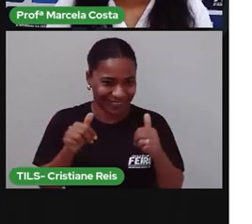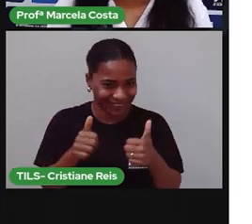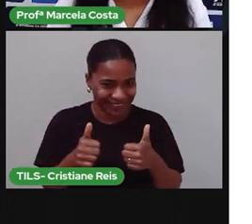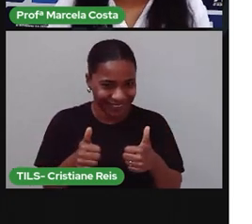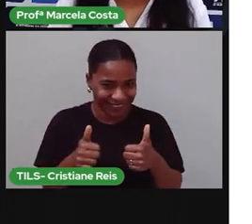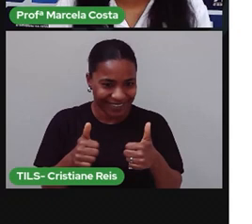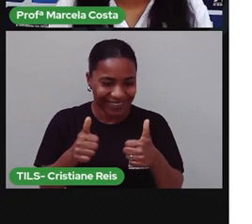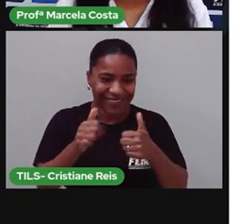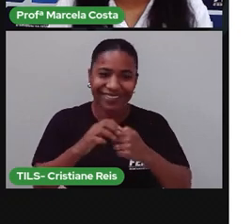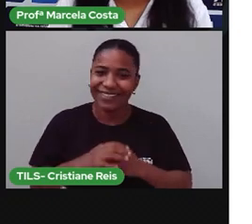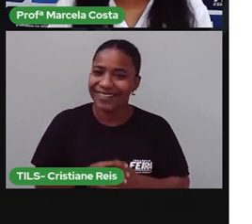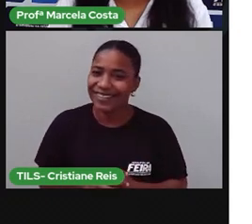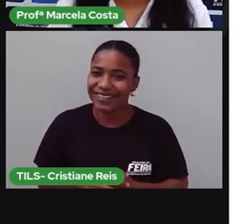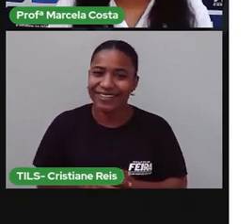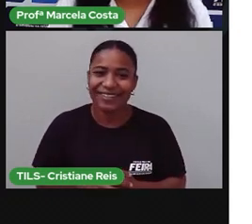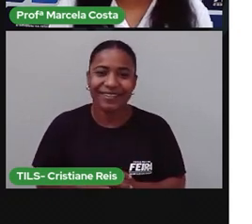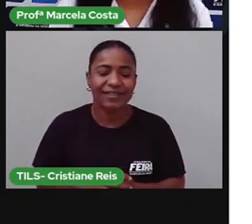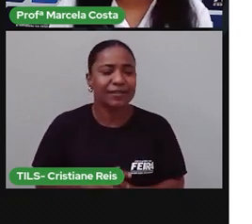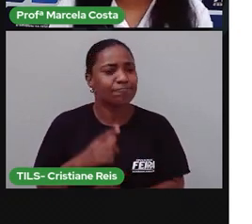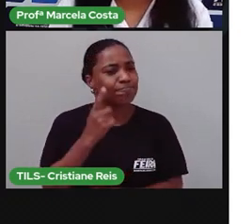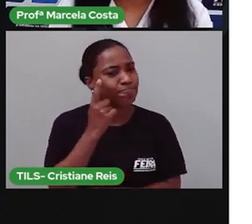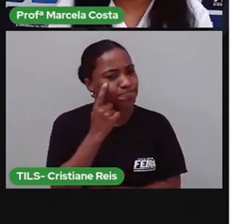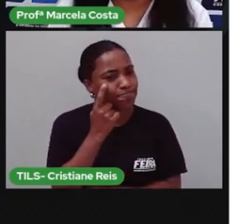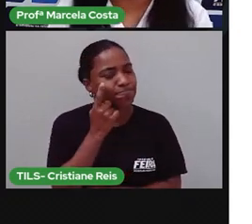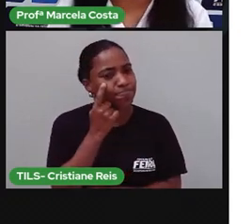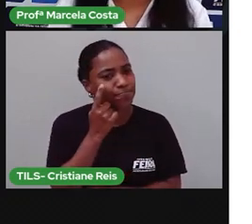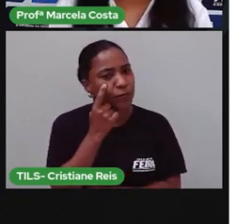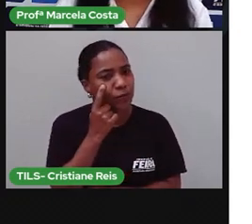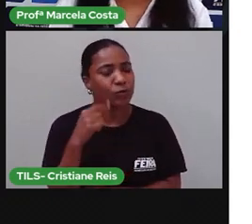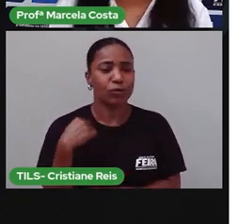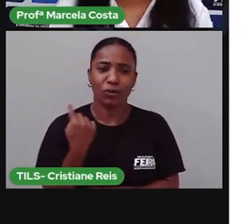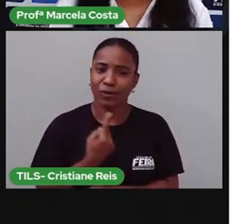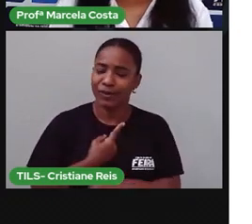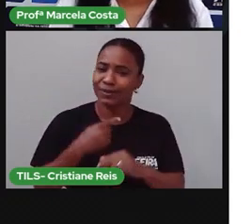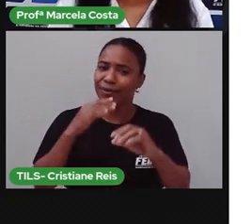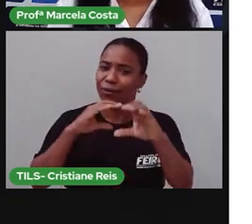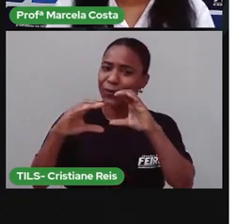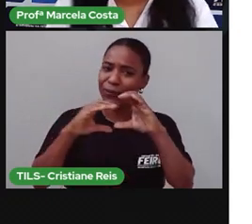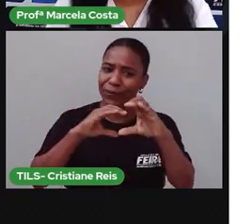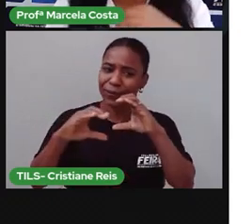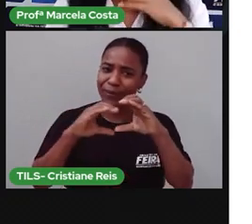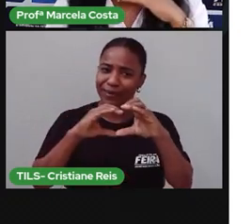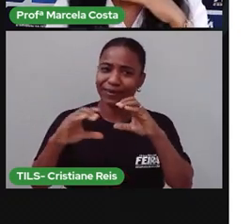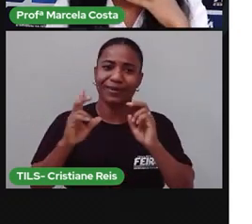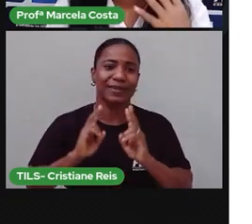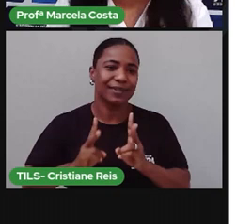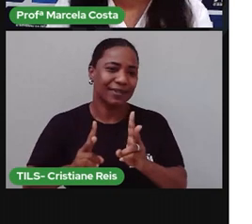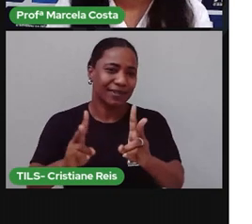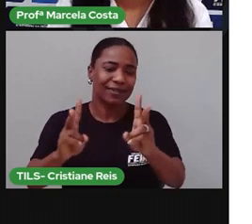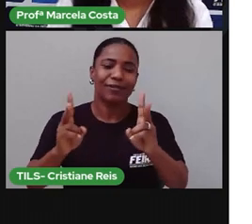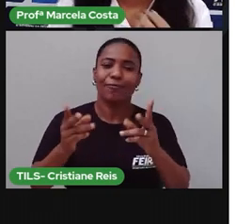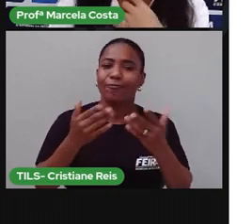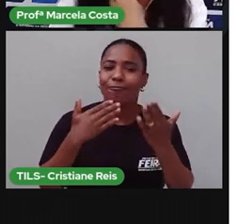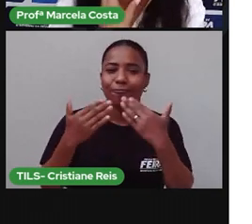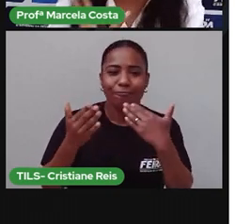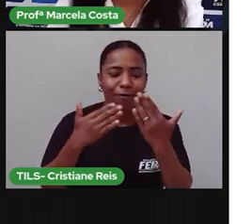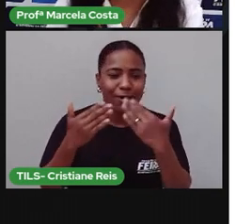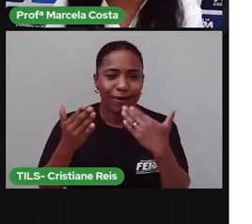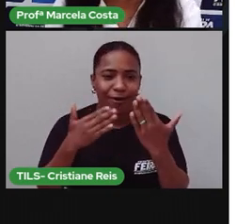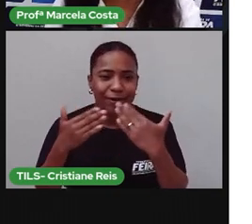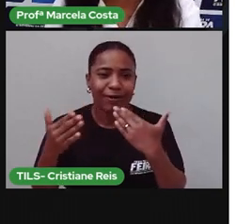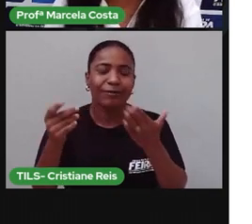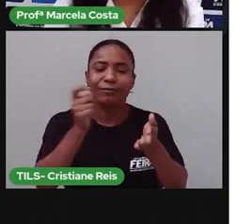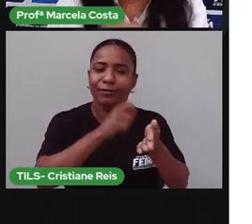Você já percebeu que a gente está sempre se comunicando, não é isso? Seja falando, seja